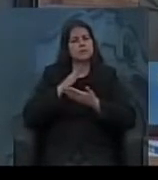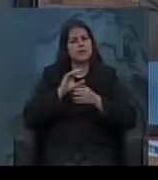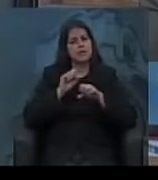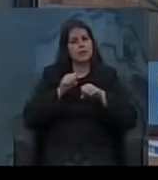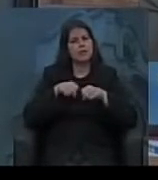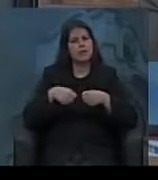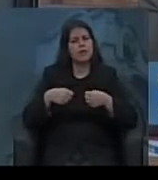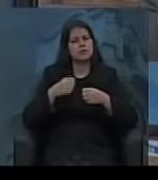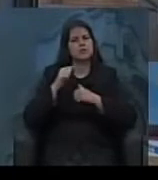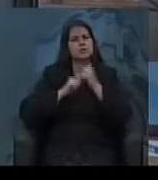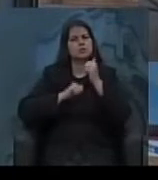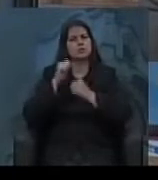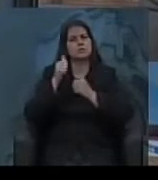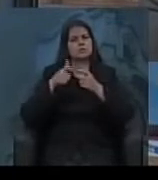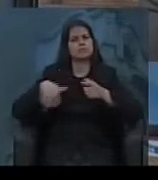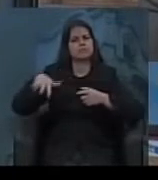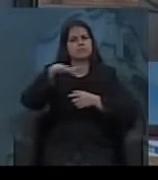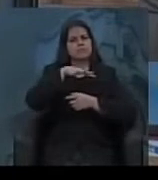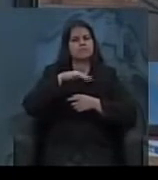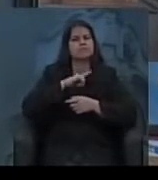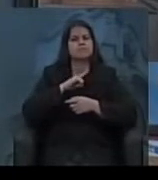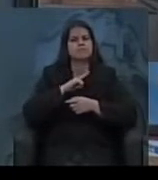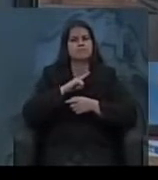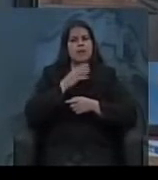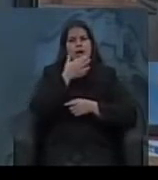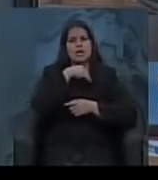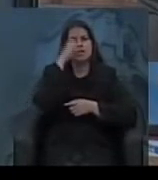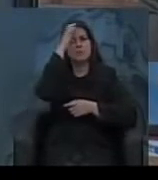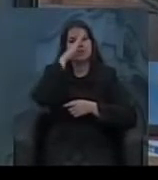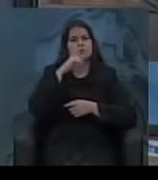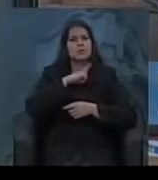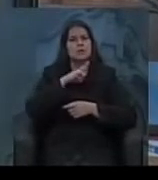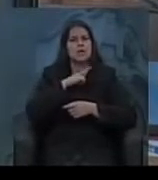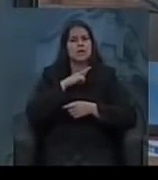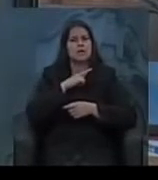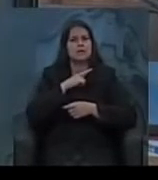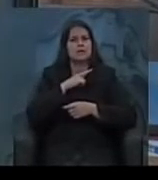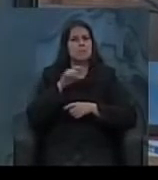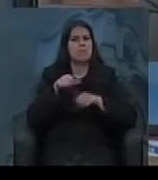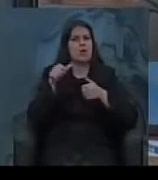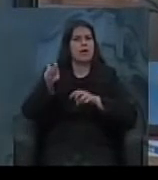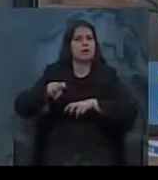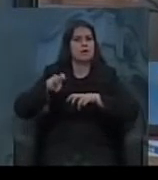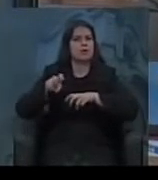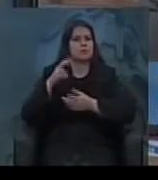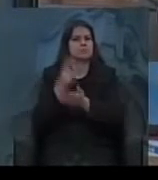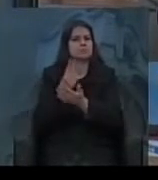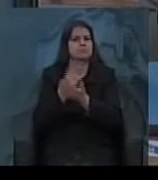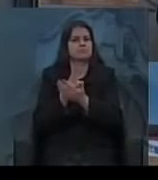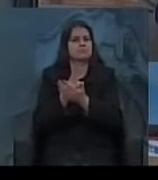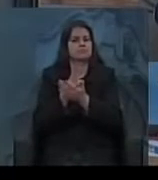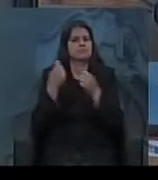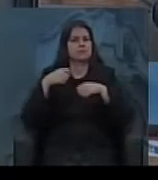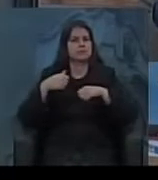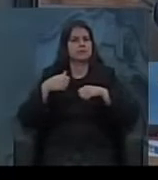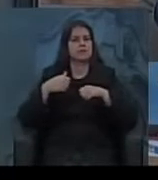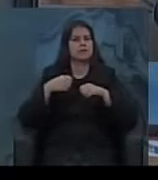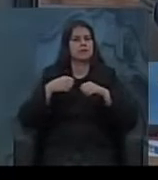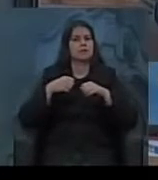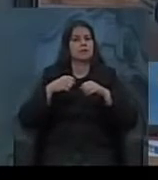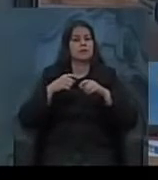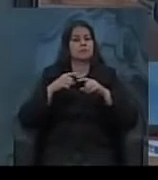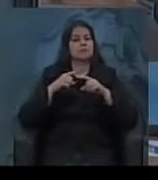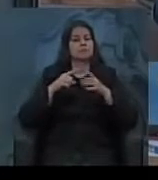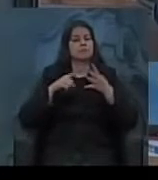a industrialização num ambiente que se dizia que o Brasil tinha uma vocação agrícola e deveria permanecer agrícola. E, na